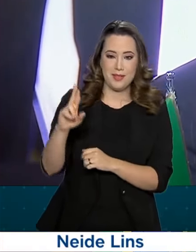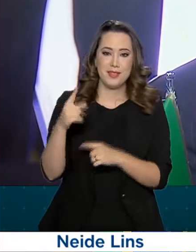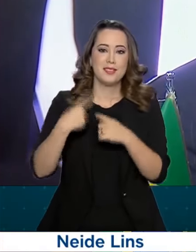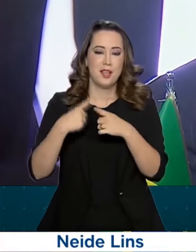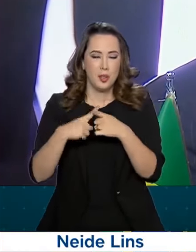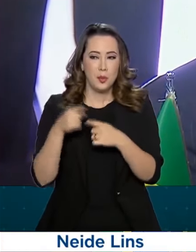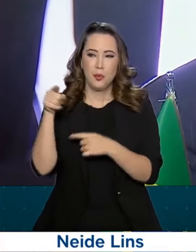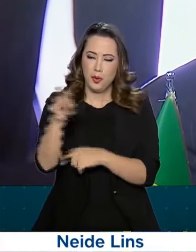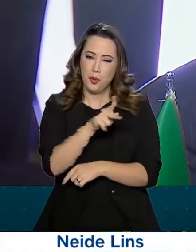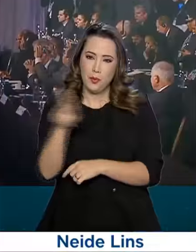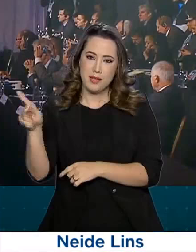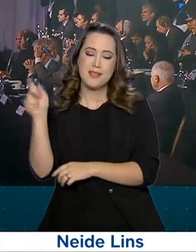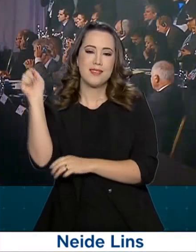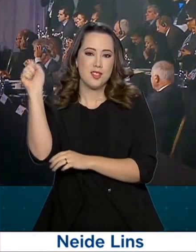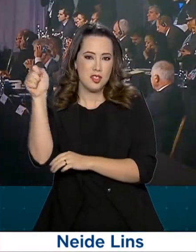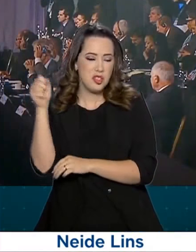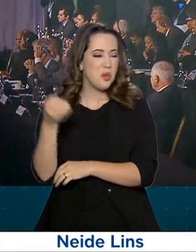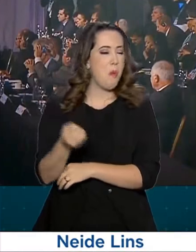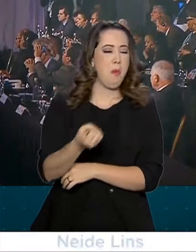para todos nós lá em Osaka.